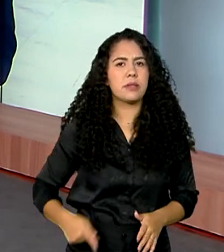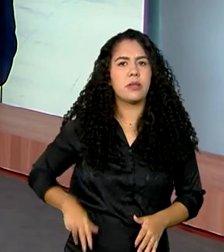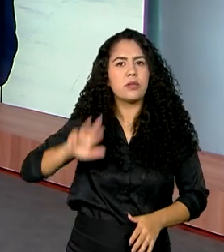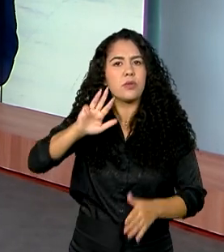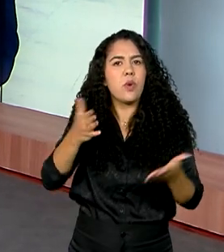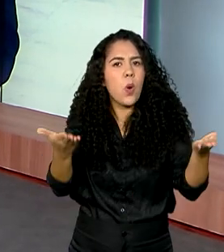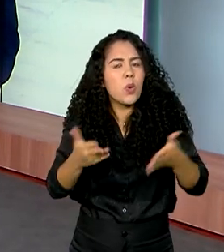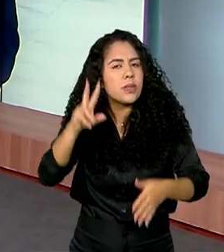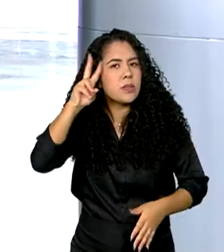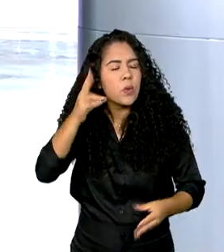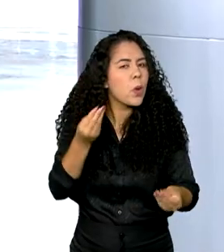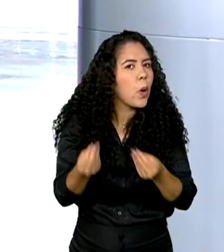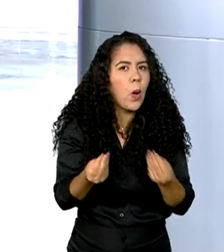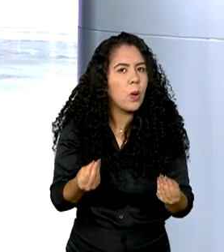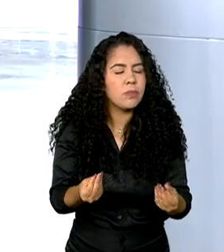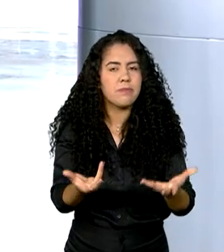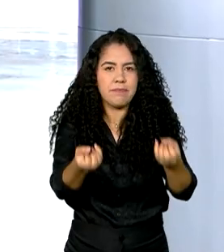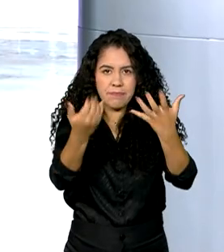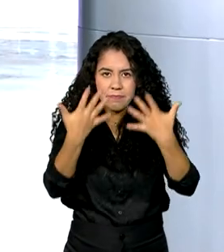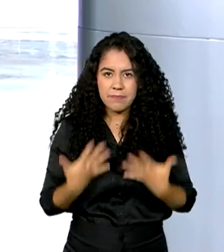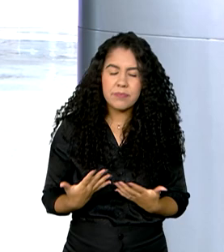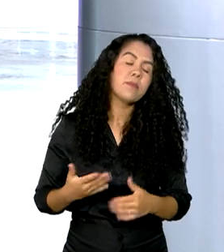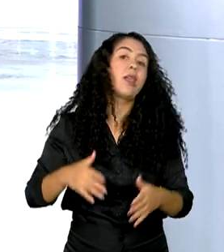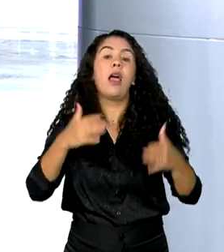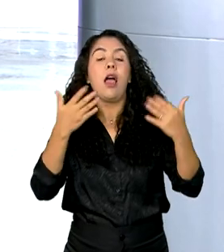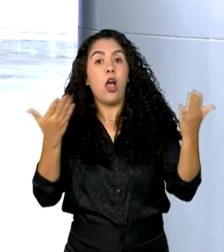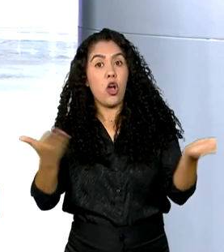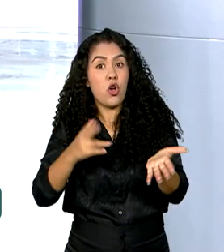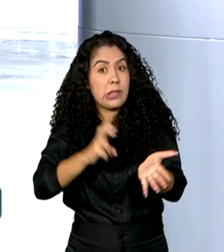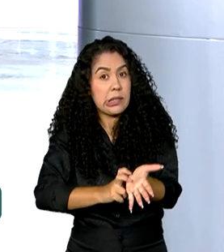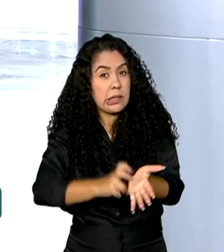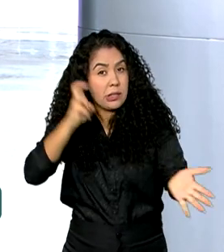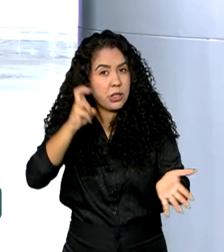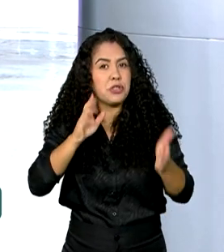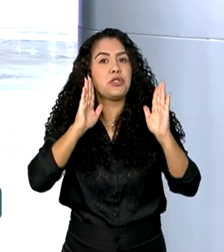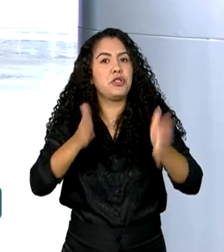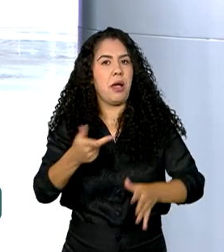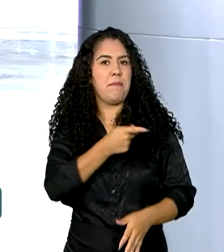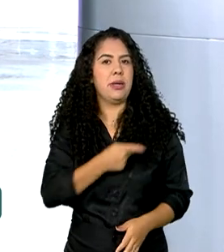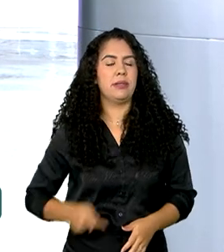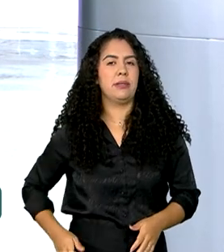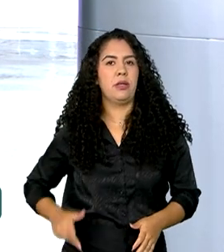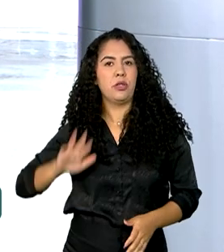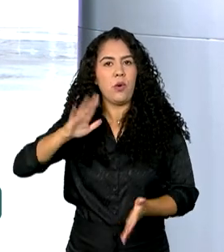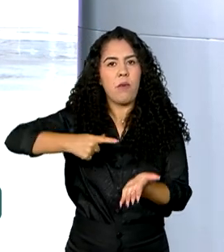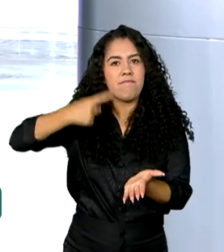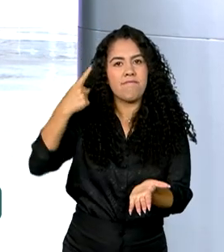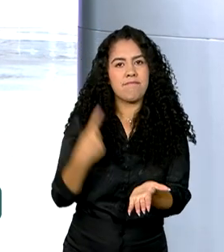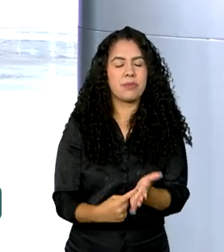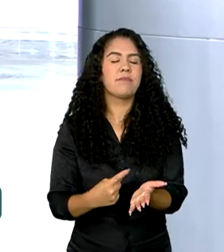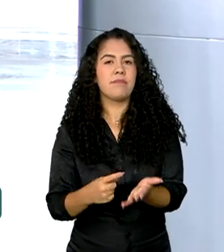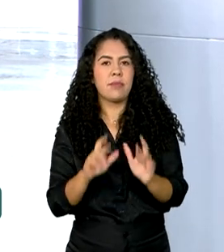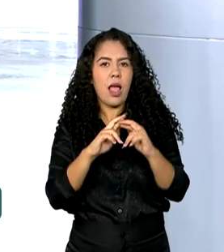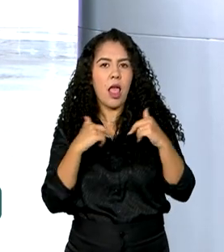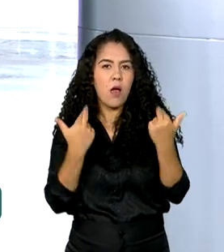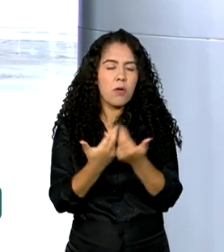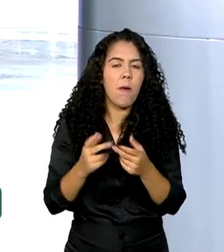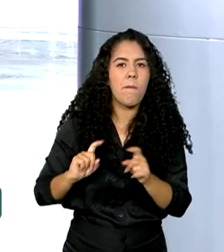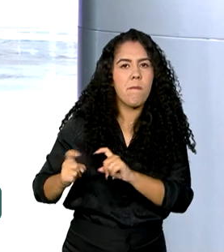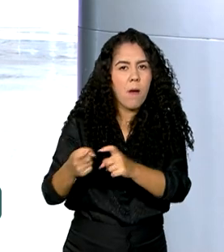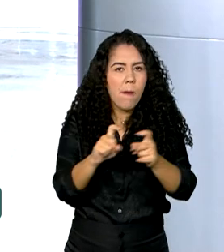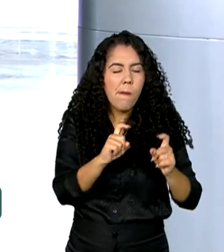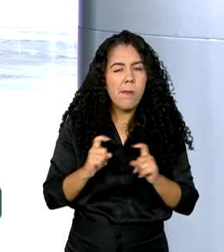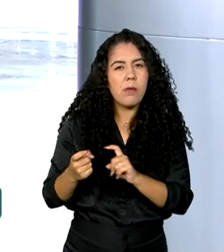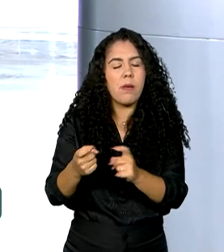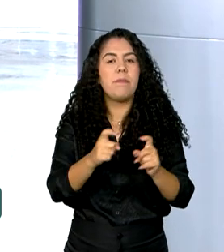-feira? Renata, a agenda começou cedo aqui no Planalto, mesmo depois do presidente Lula voltar de São Paulo ontem à